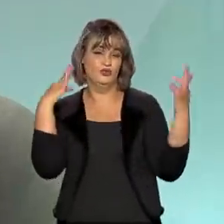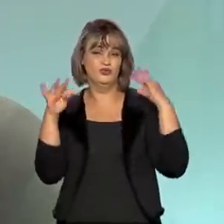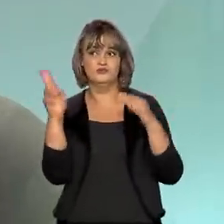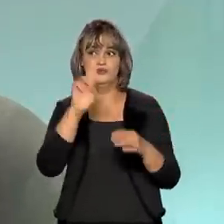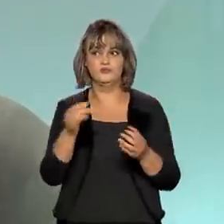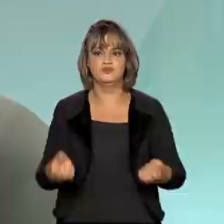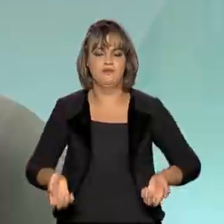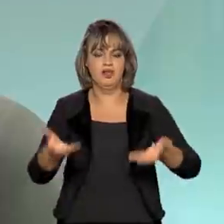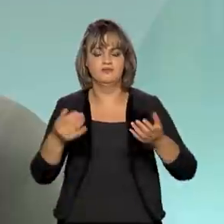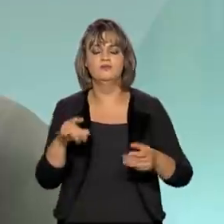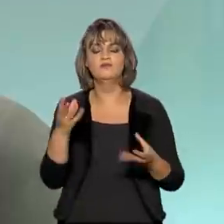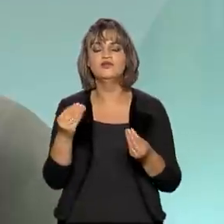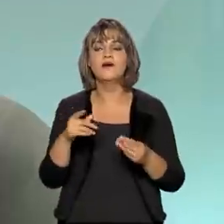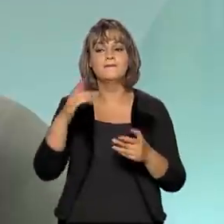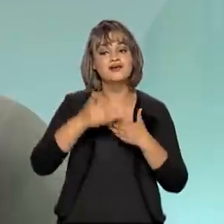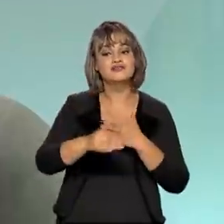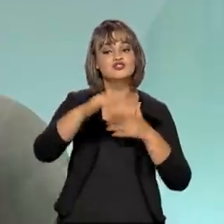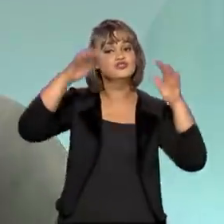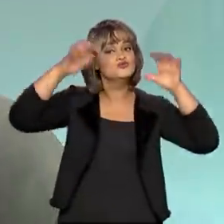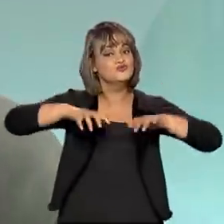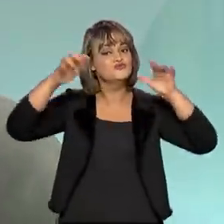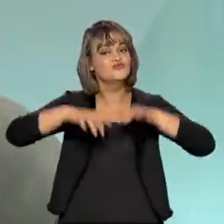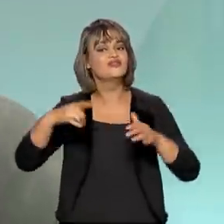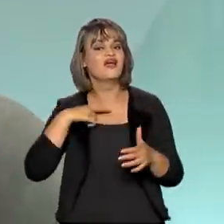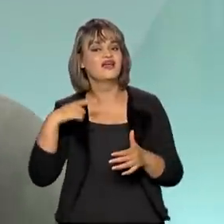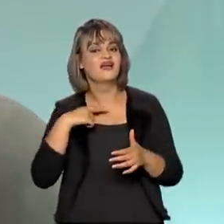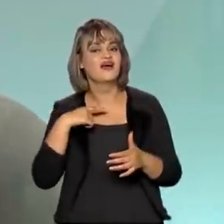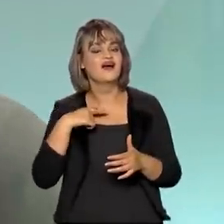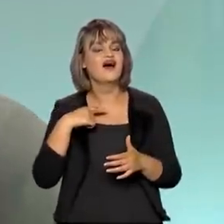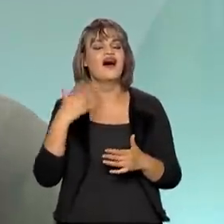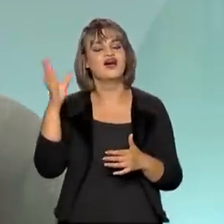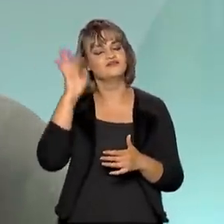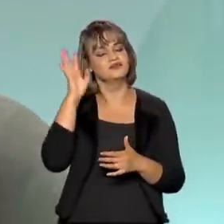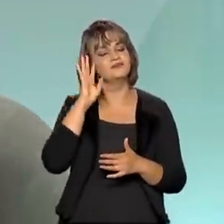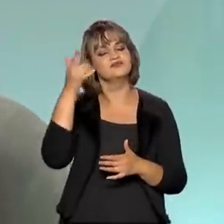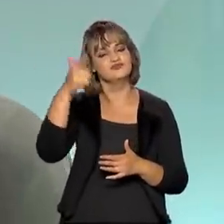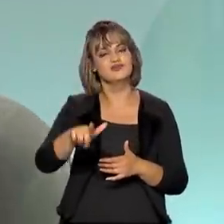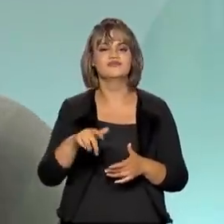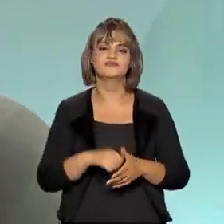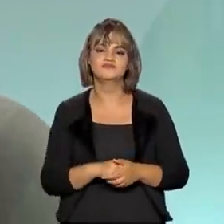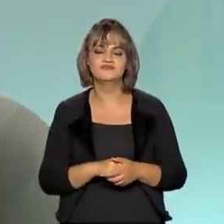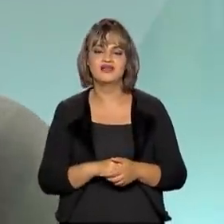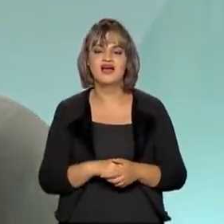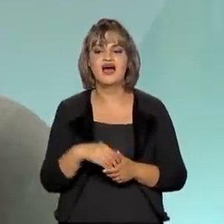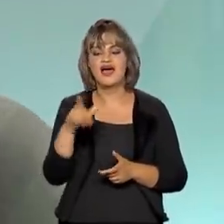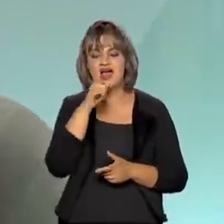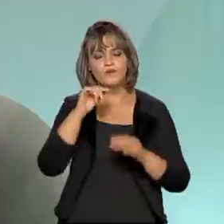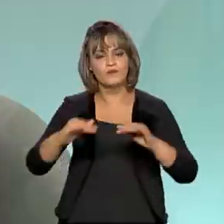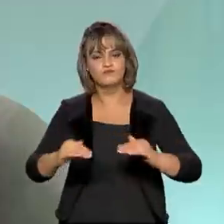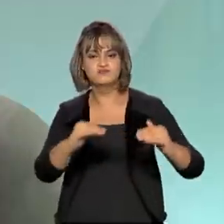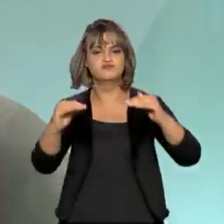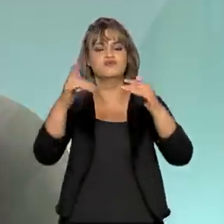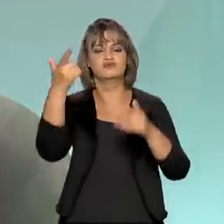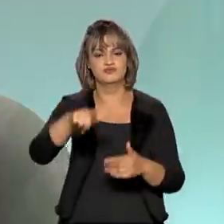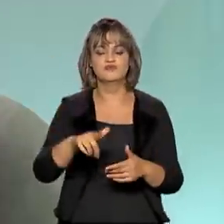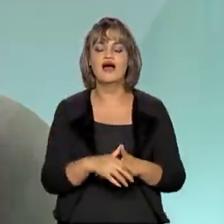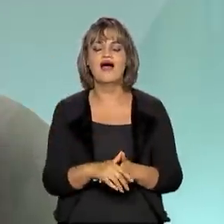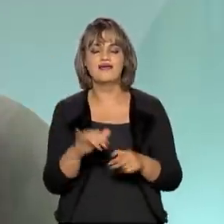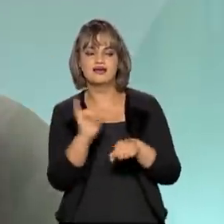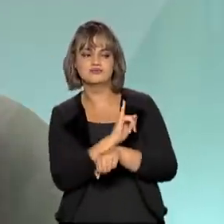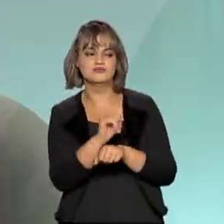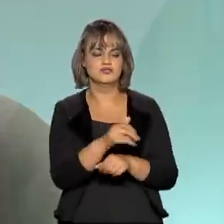que no próximo período chuvoso, aquilo se repressiona e você recupera aquele recurso. Então, essas ações foram tomadas.